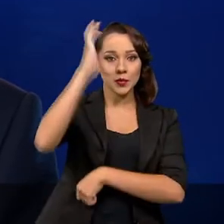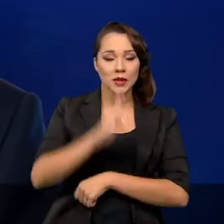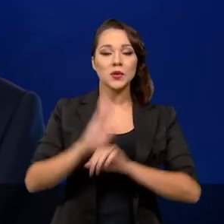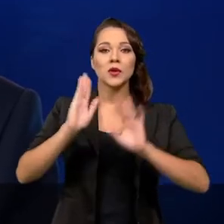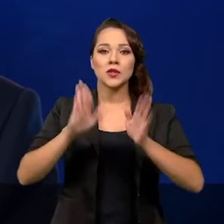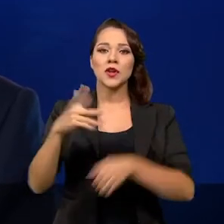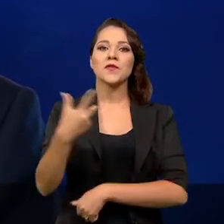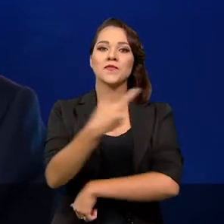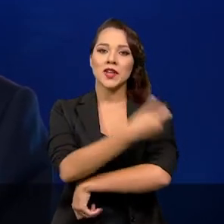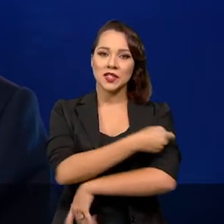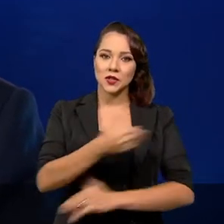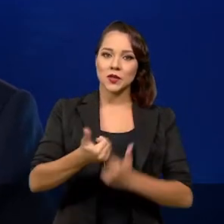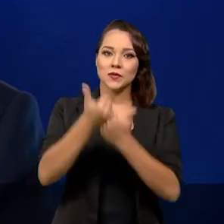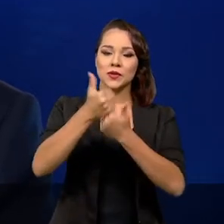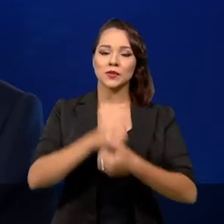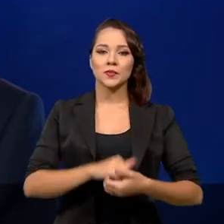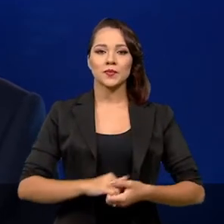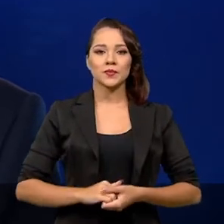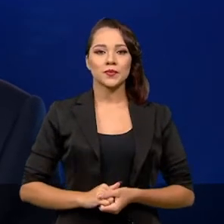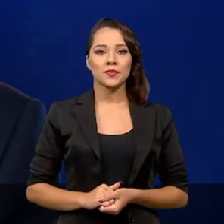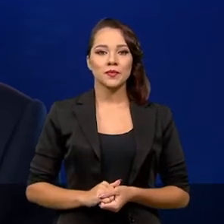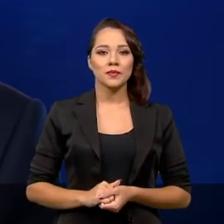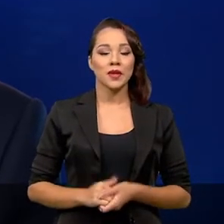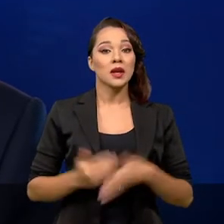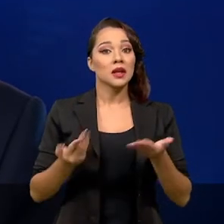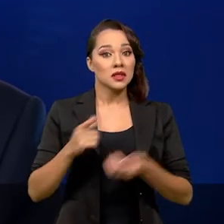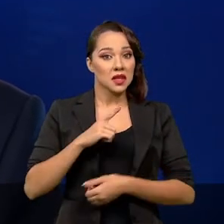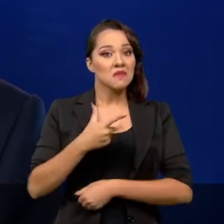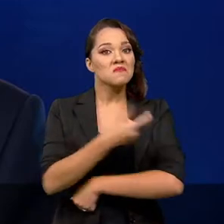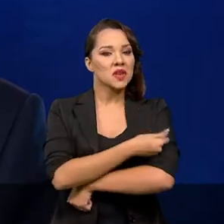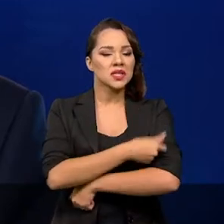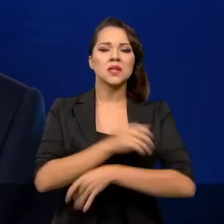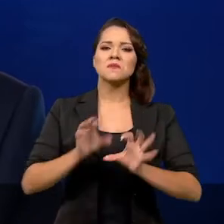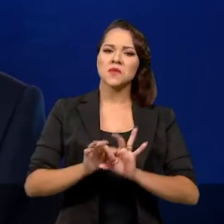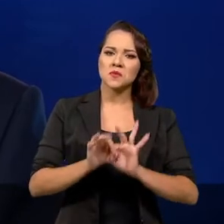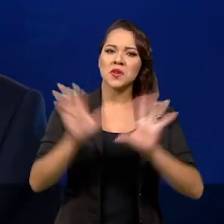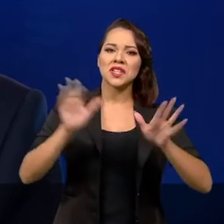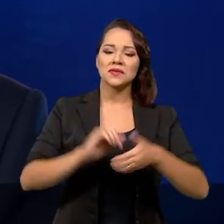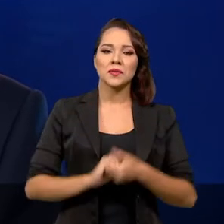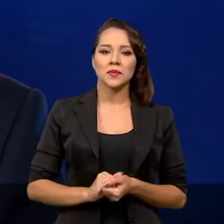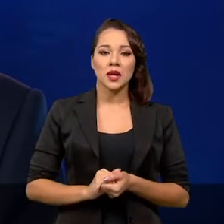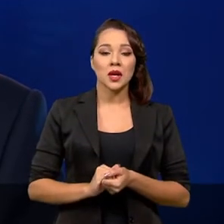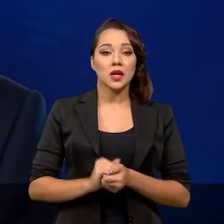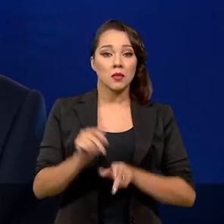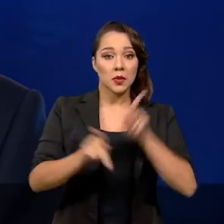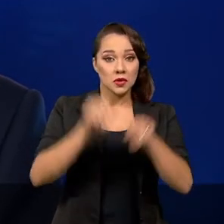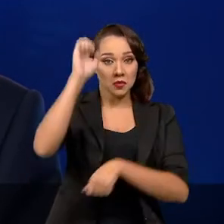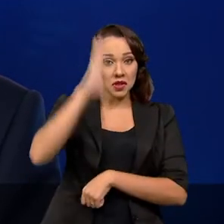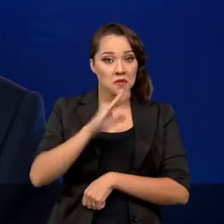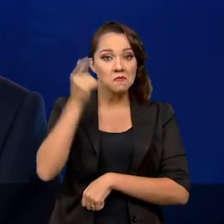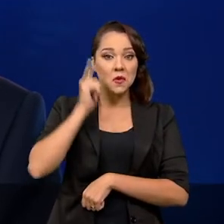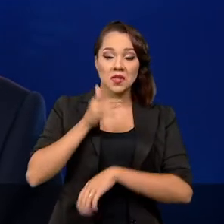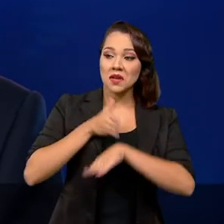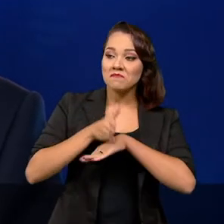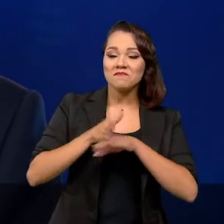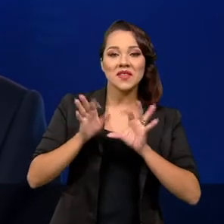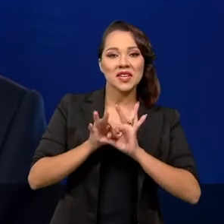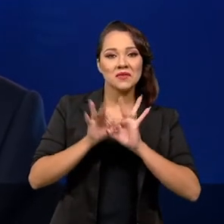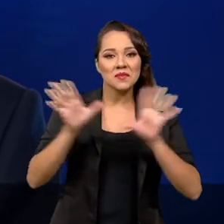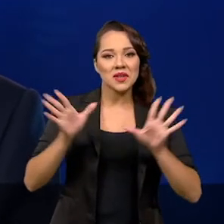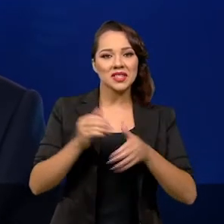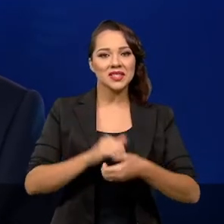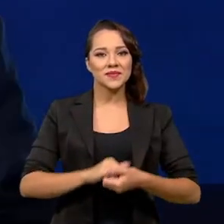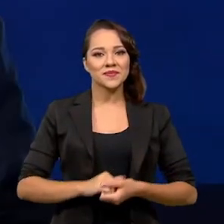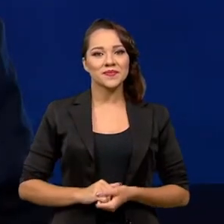receberam a dose de reforço. Temos vacinas disponíveis e os brasileiros acessam livremente essa